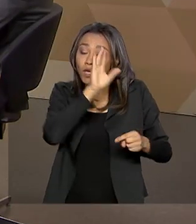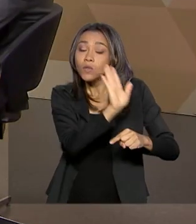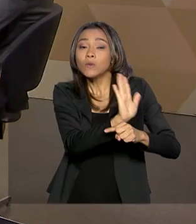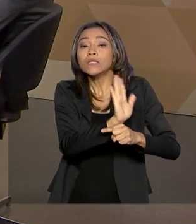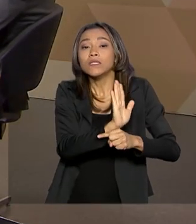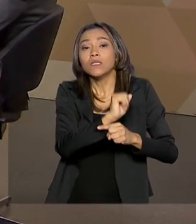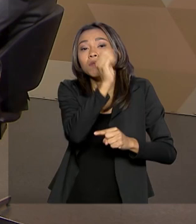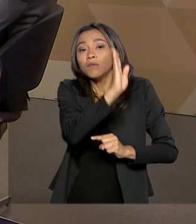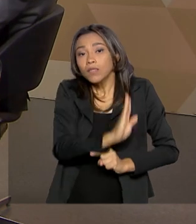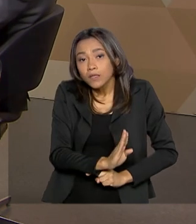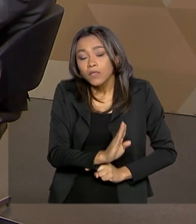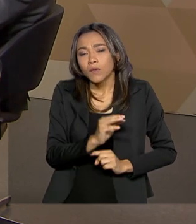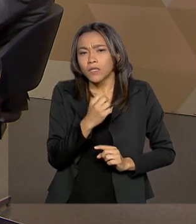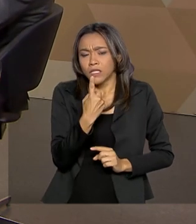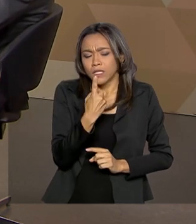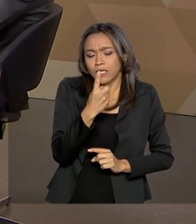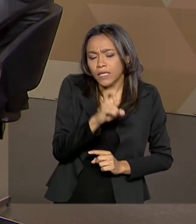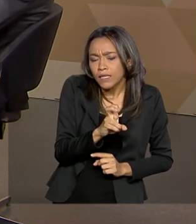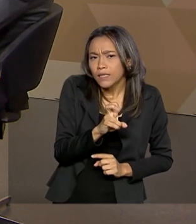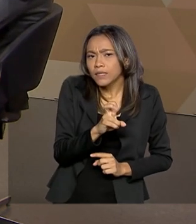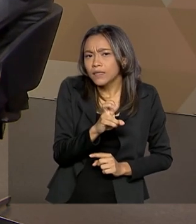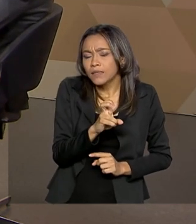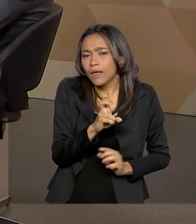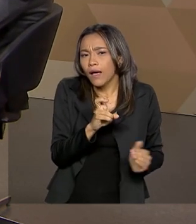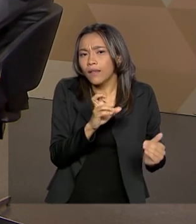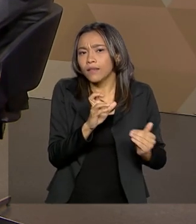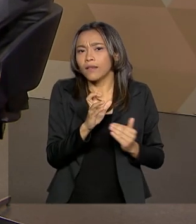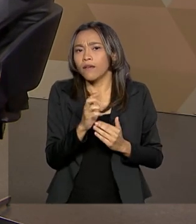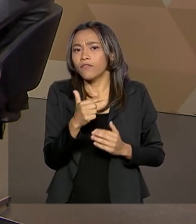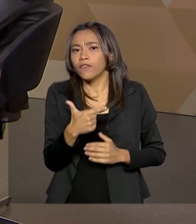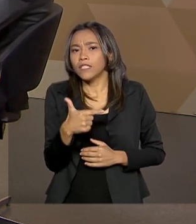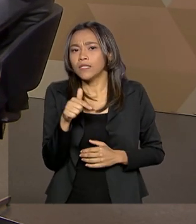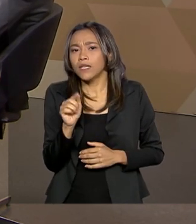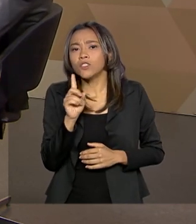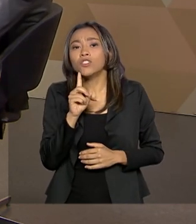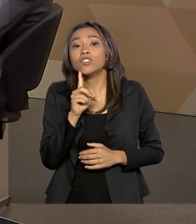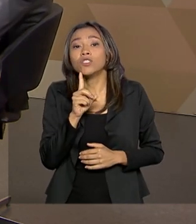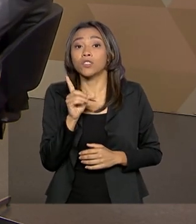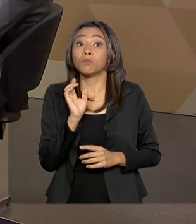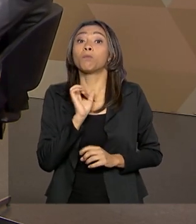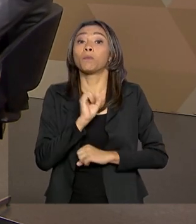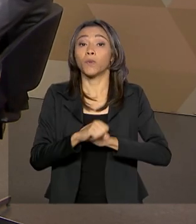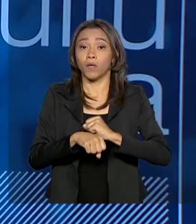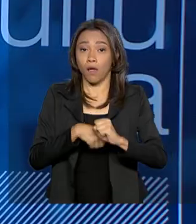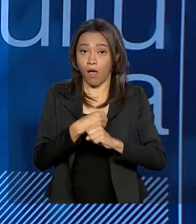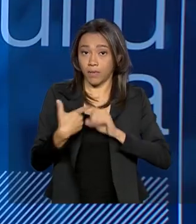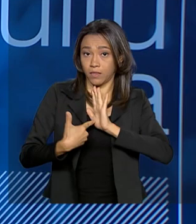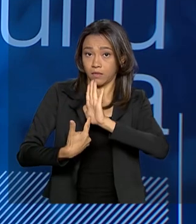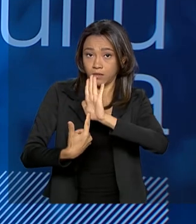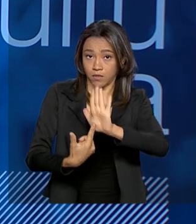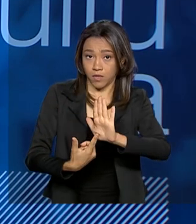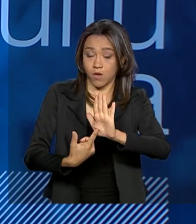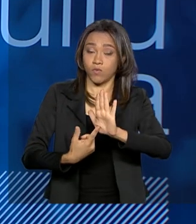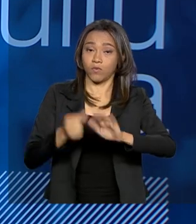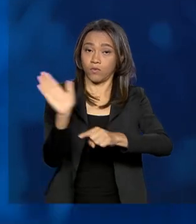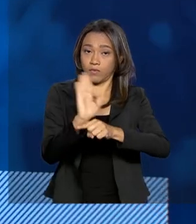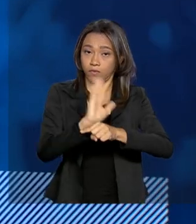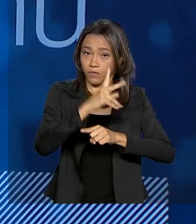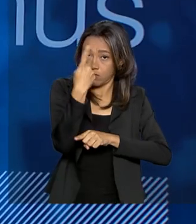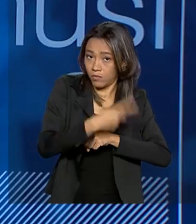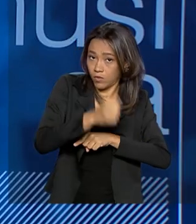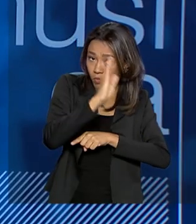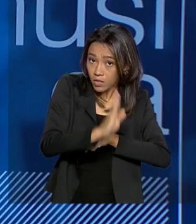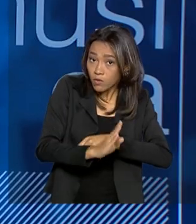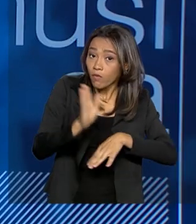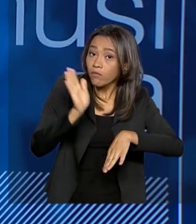Determinamos entre 15 a 27 dias por ano de exibição de filmes nacionais. Veja, é